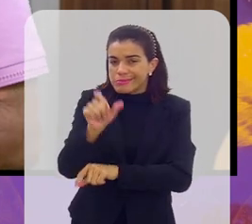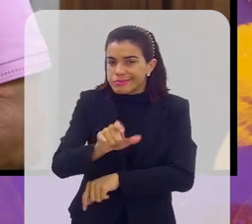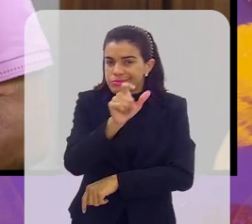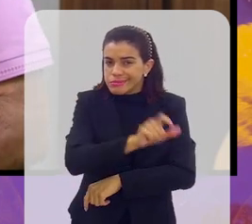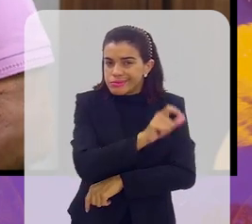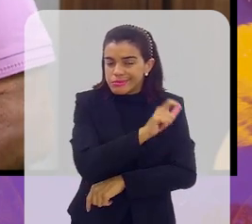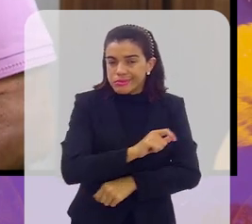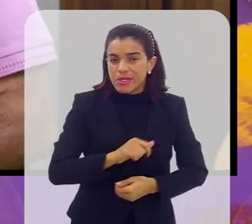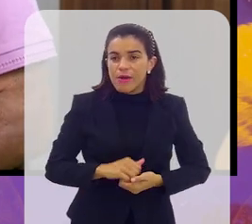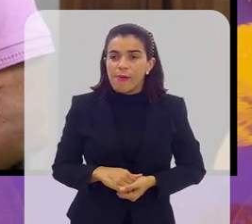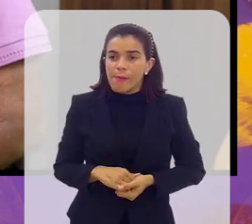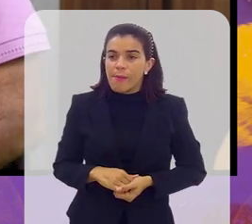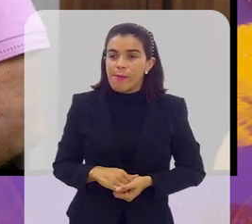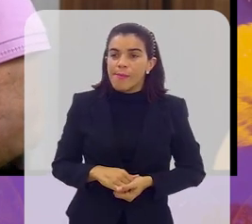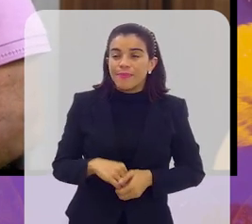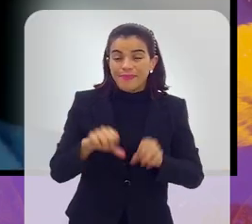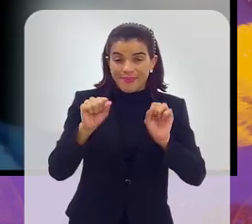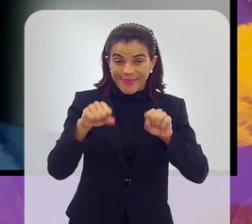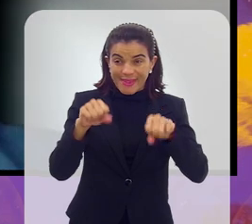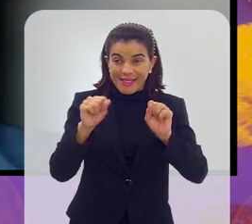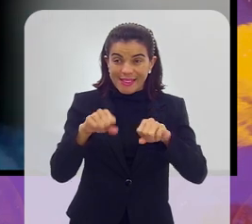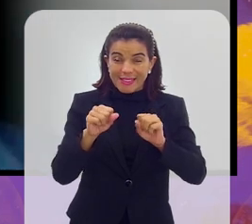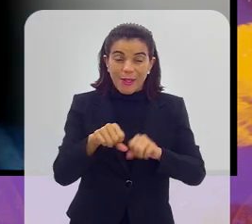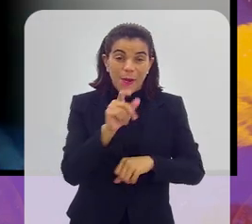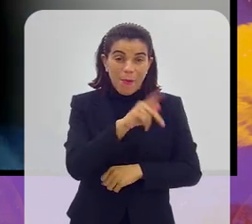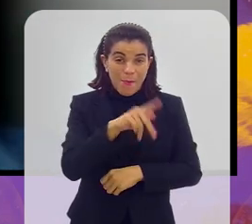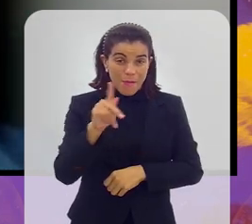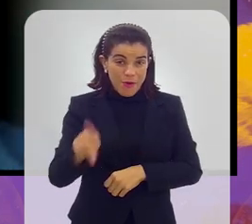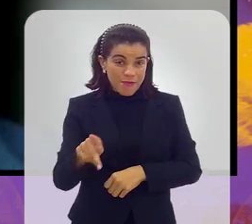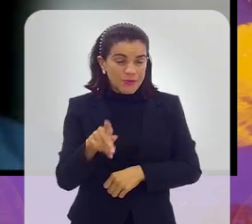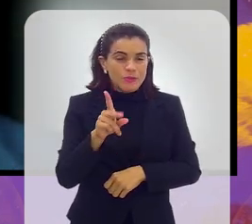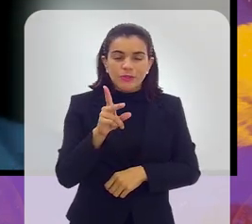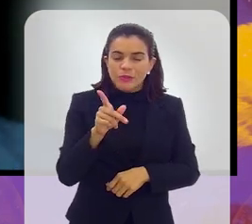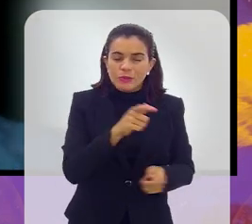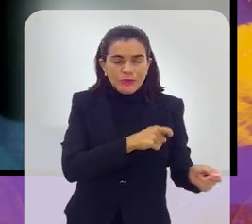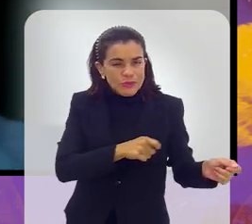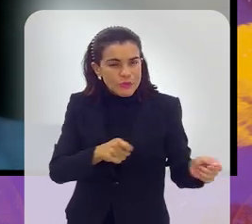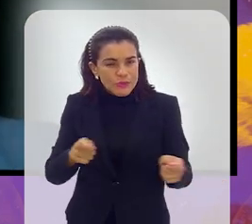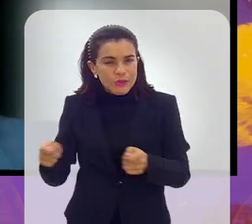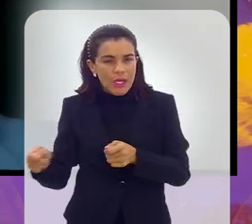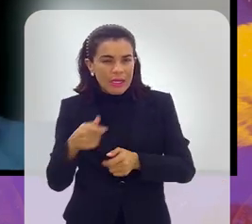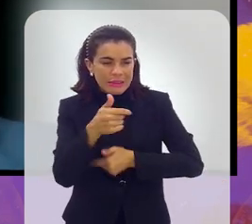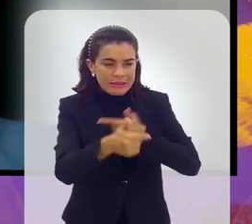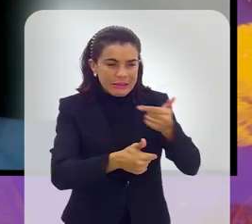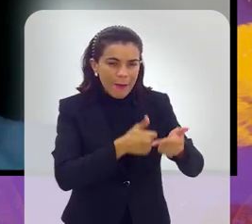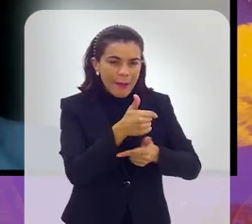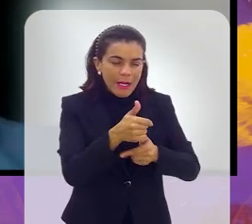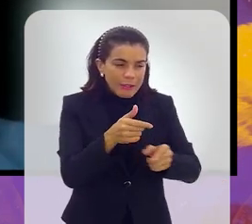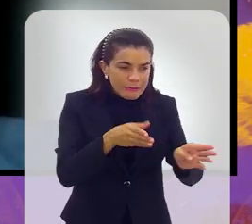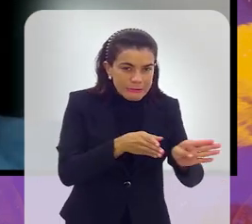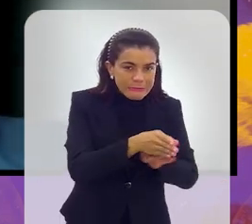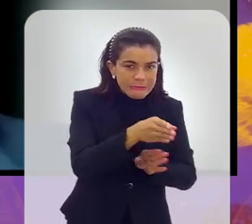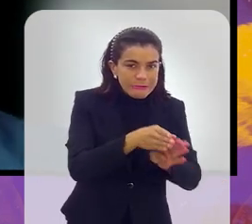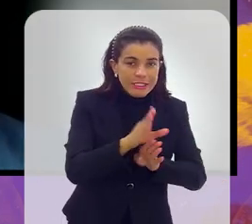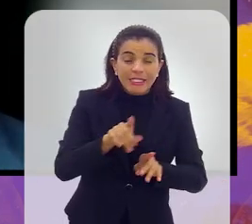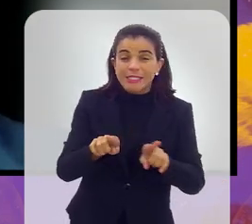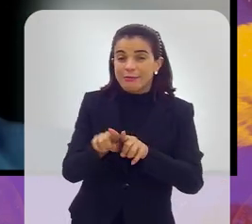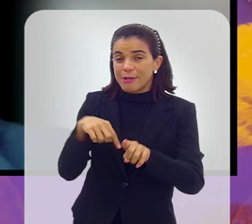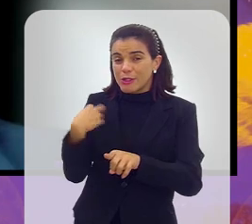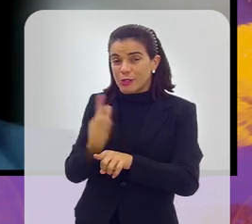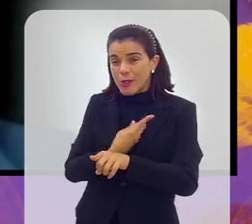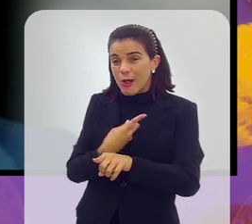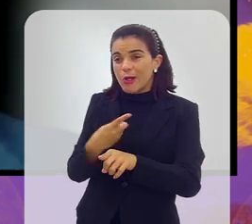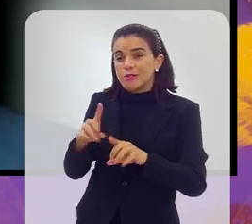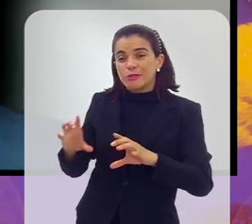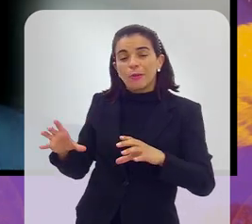que participam da competição? Sim, tanto pelos treinadores que estão sempre no seu dia a dia, trabalhando com esses jovens, mas também conosco,